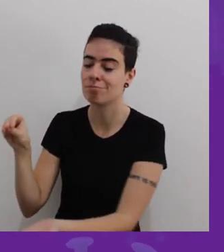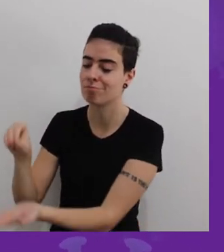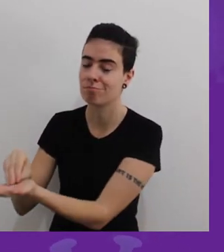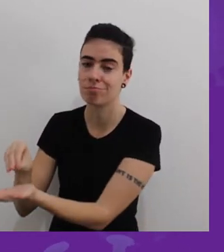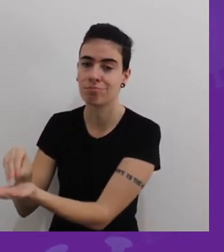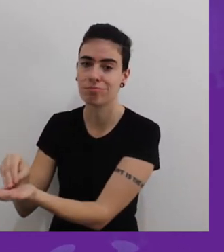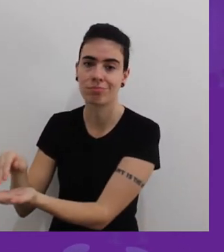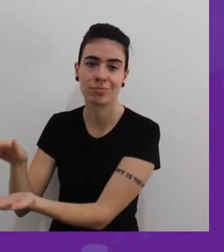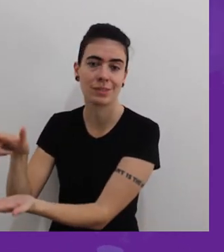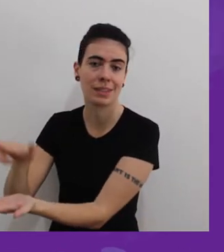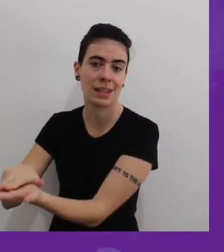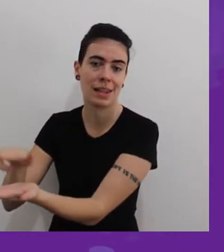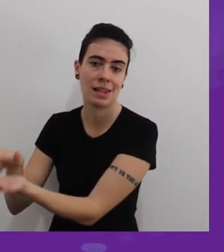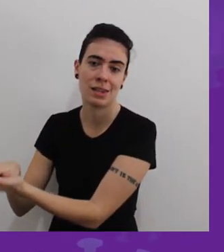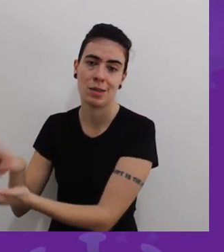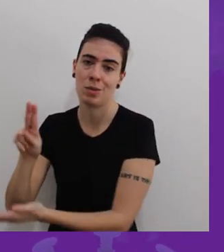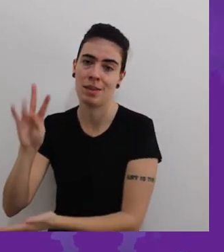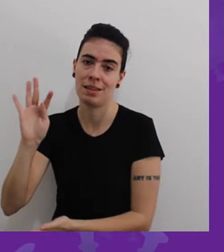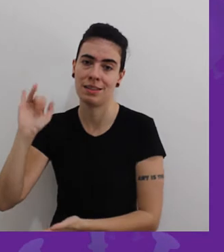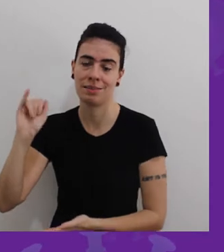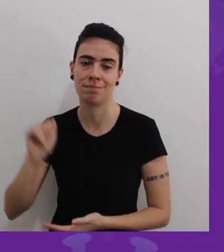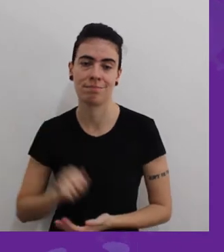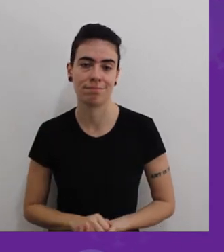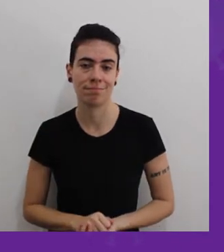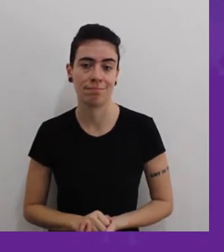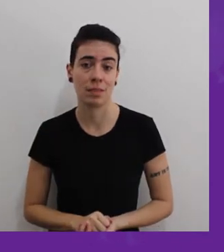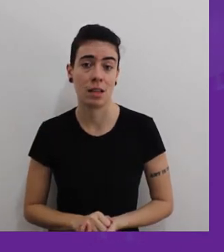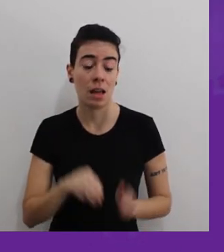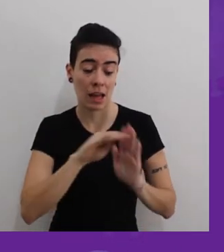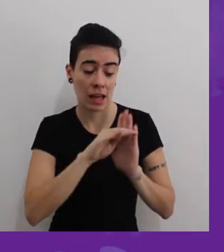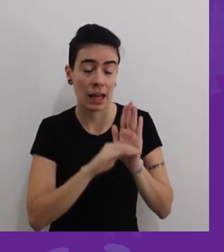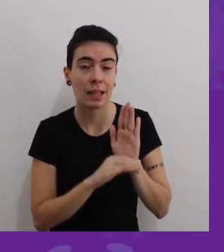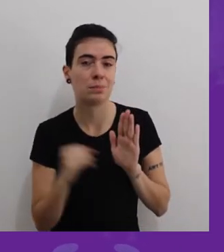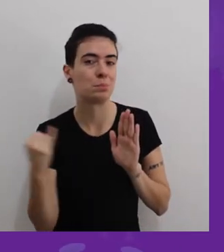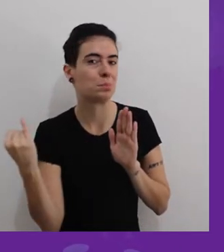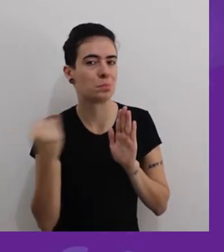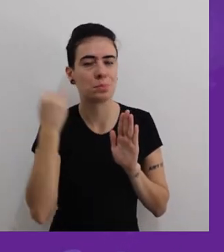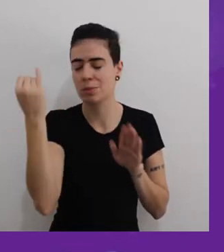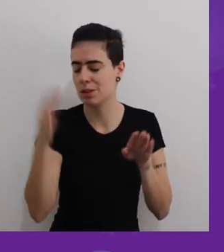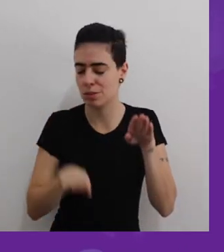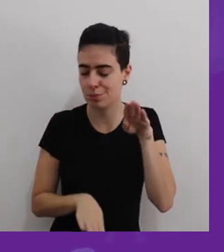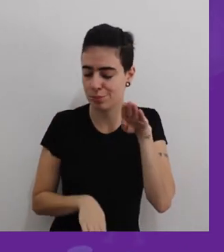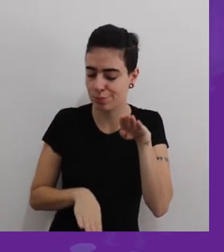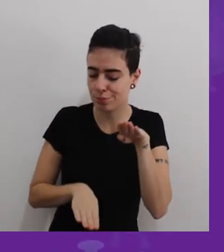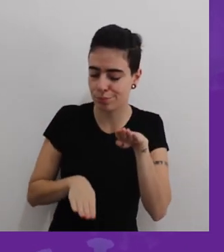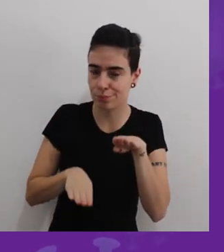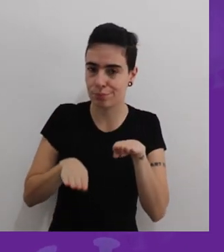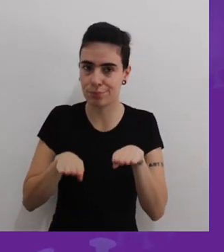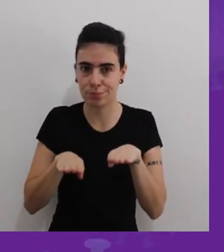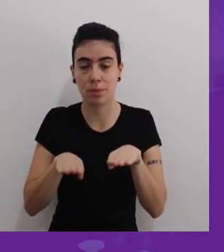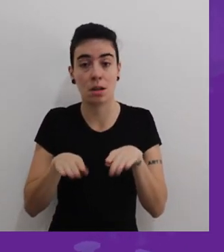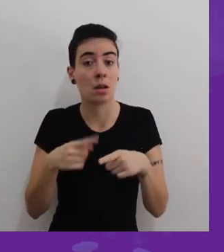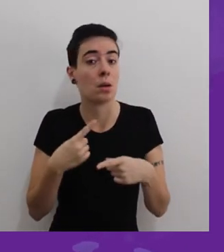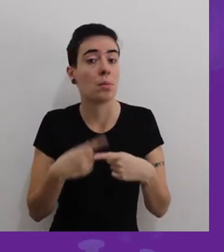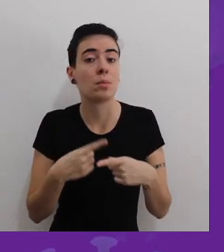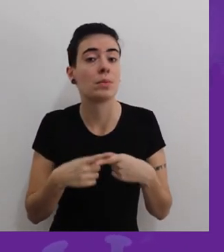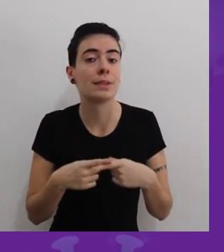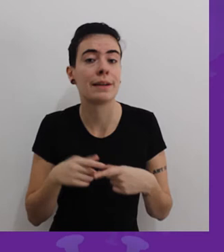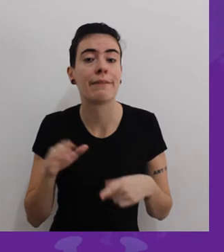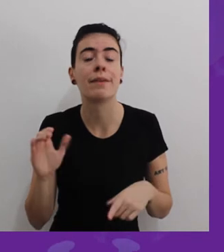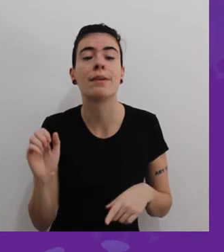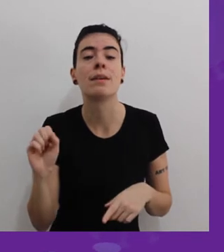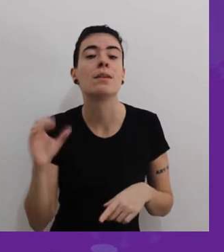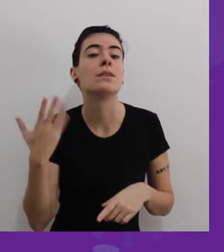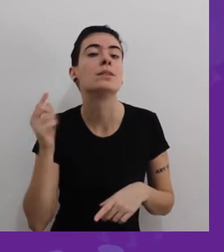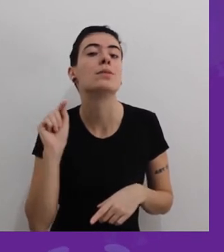a leitos de SUS e UTI. Então, essa medida é necessária para poder corrigir essa iniquidade, porque senão nós vamos ter